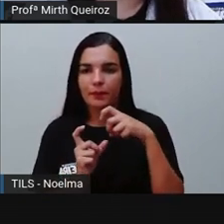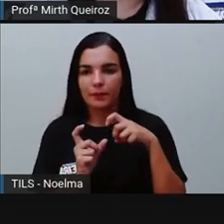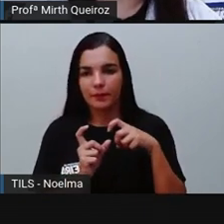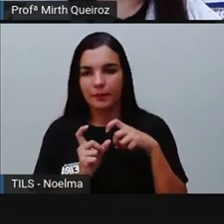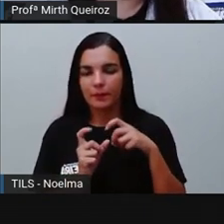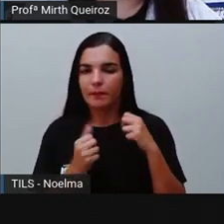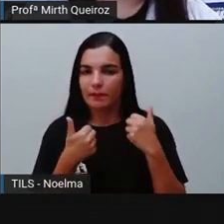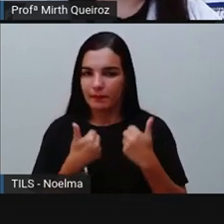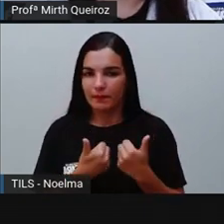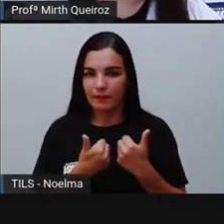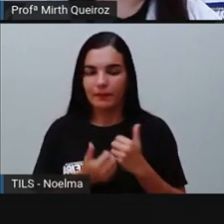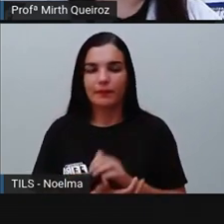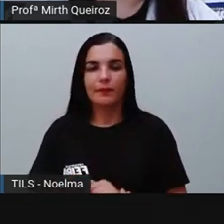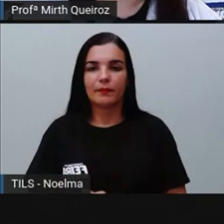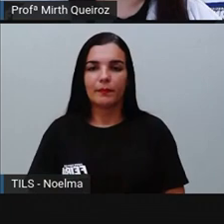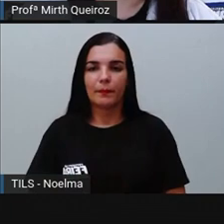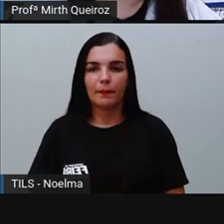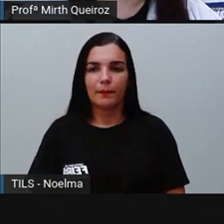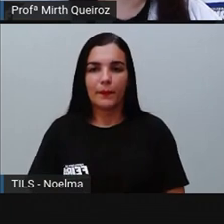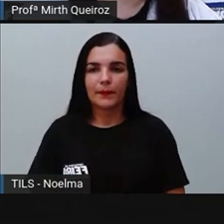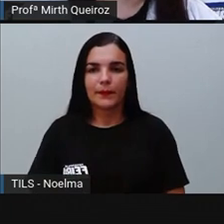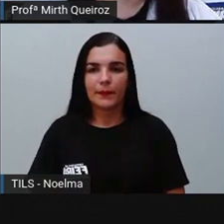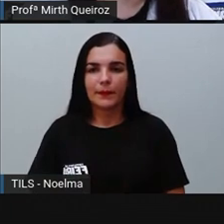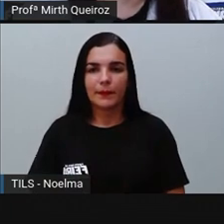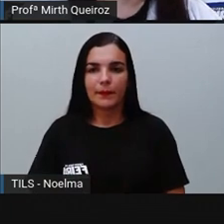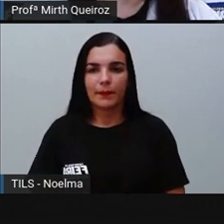oxítona. Vamos para a próxima?